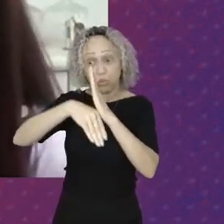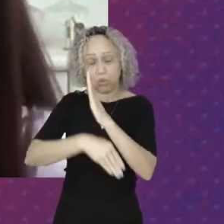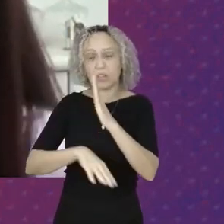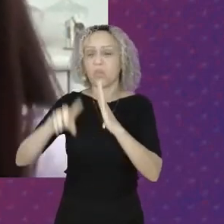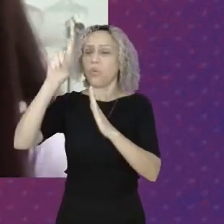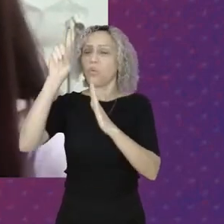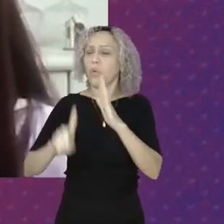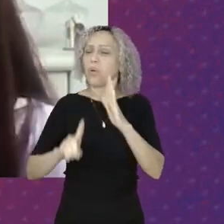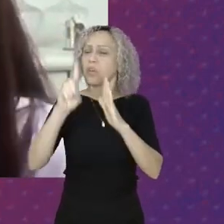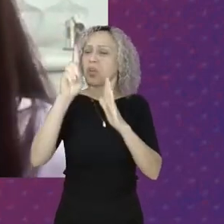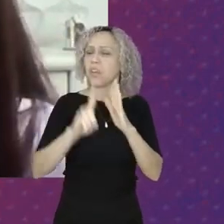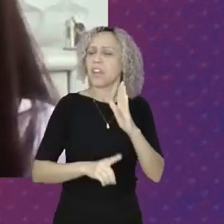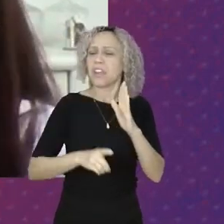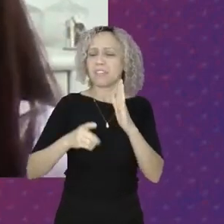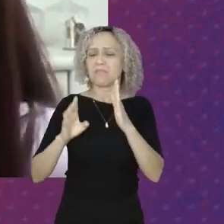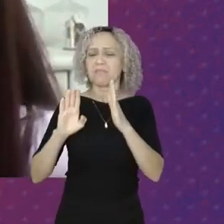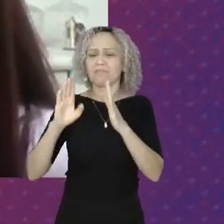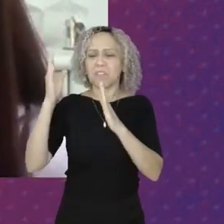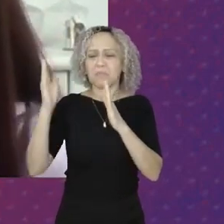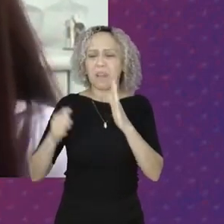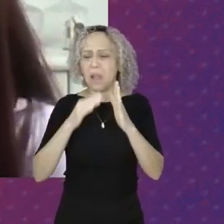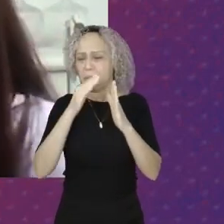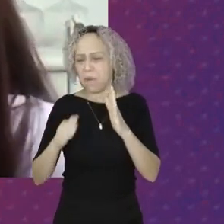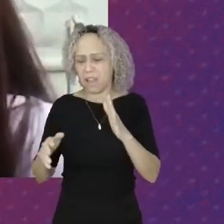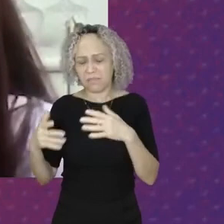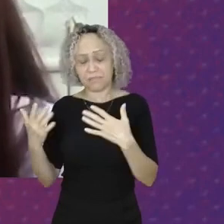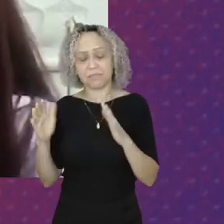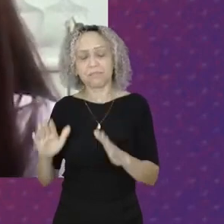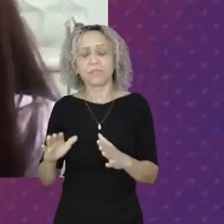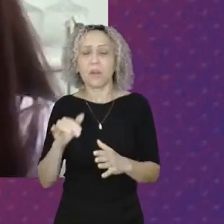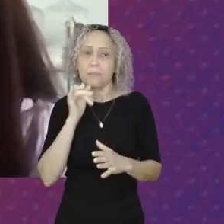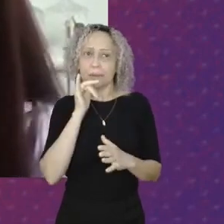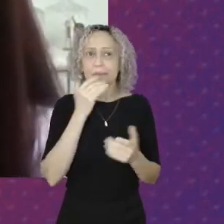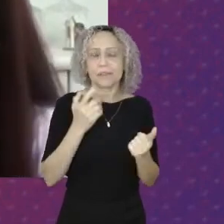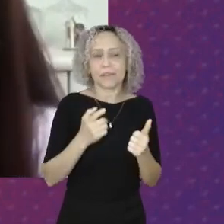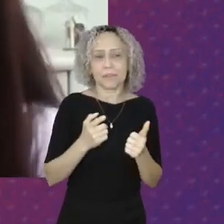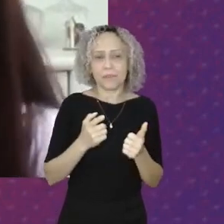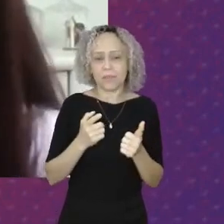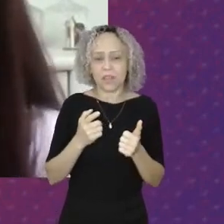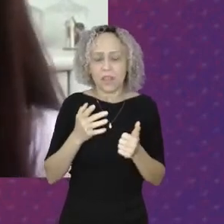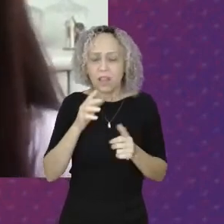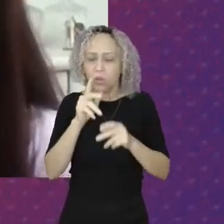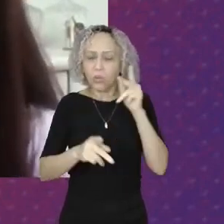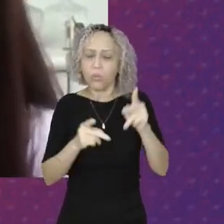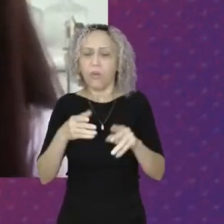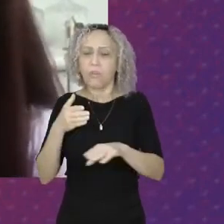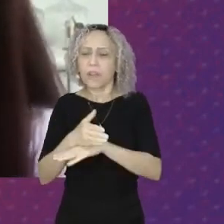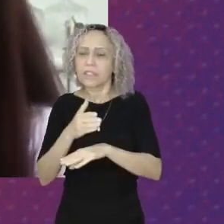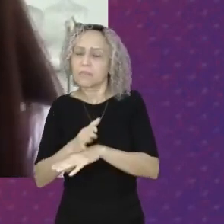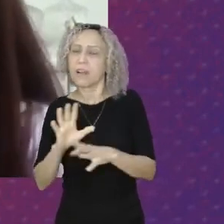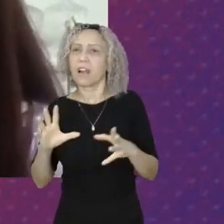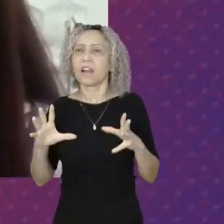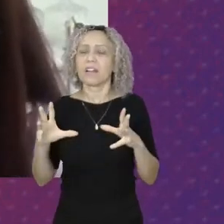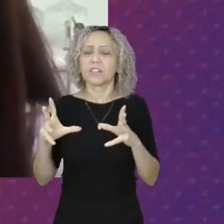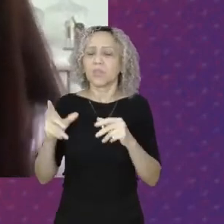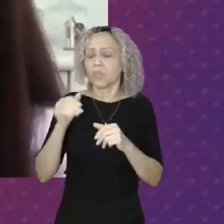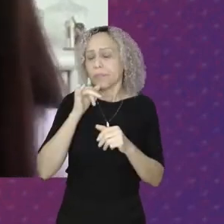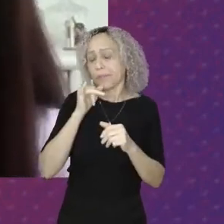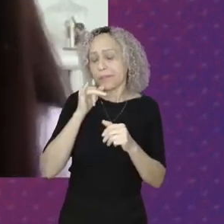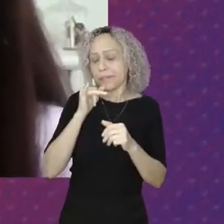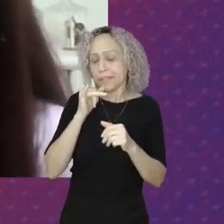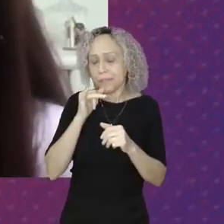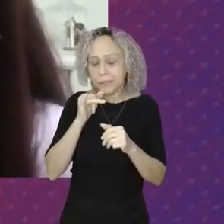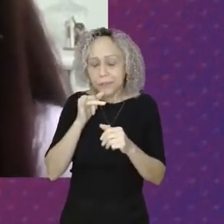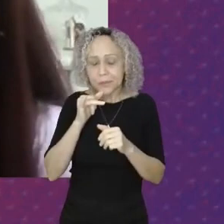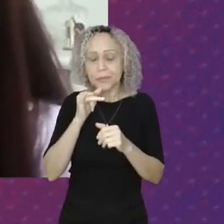espaços De mecanismo Da democracia Participativa E soberania Populares Tão fundamentais Para garantir A participação Da sociedade Nas políticas